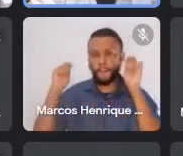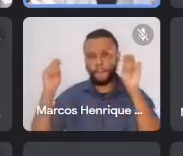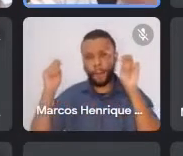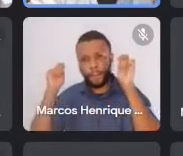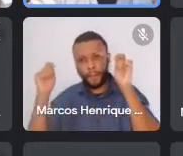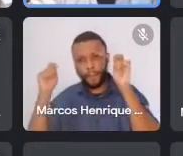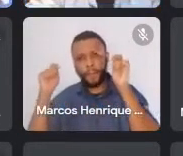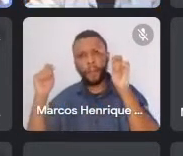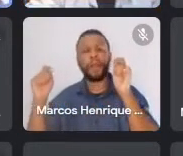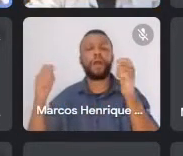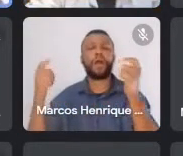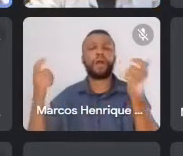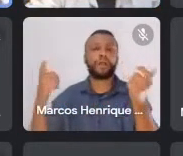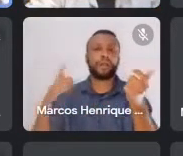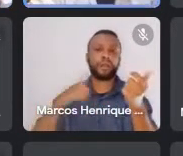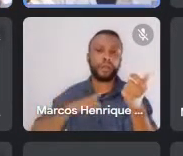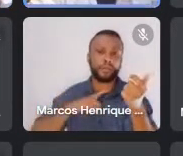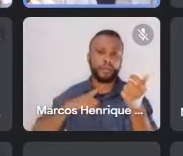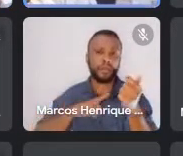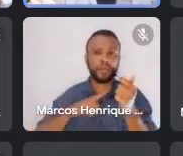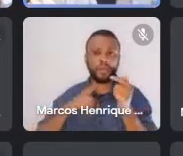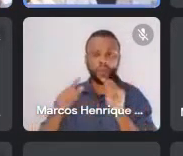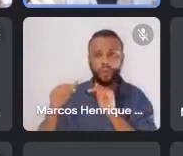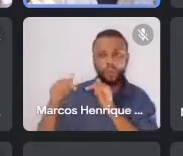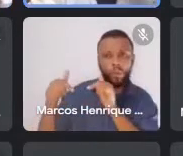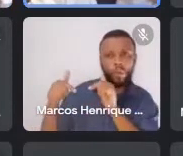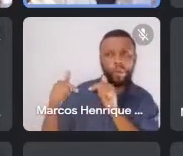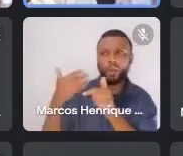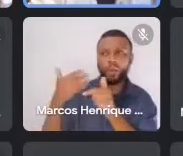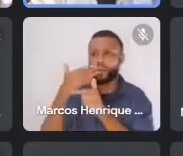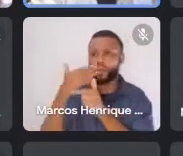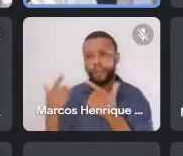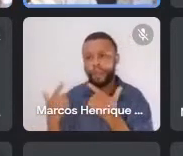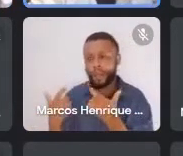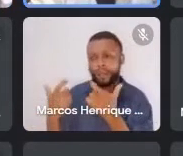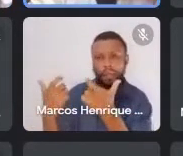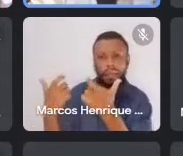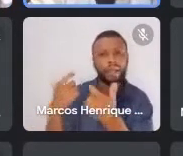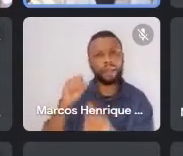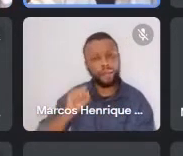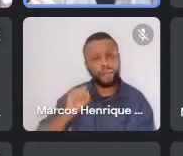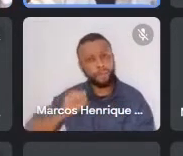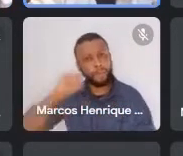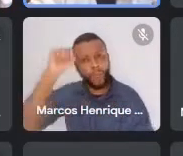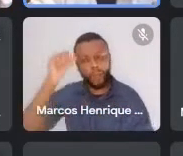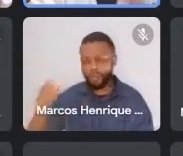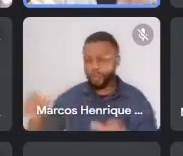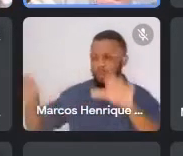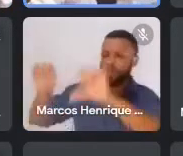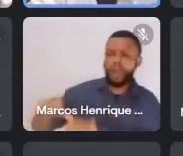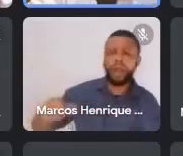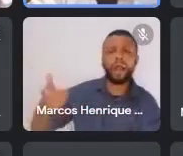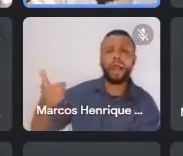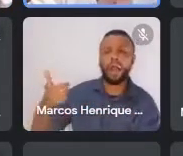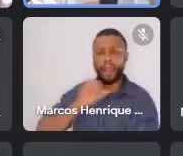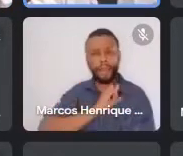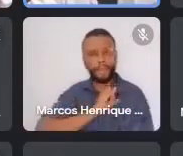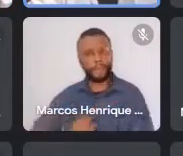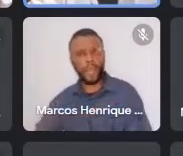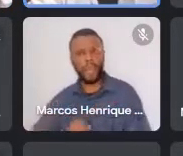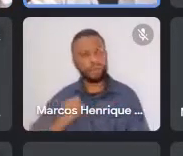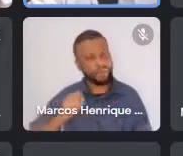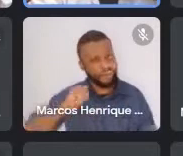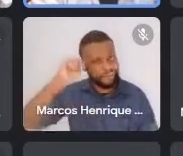aos pés do antigo ministro da Guerra do Império e grita, viva a República, abaixo do Império, viva a República. Então, é momento,